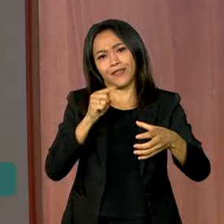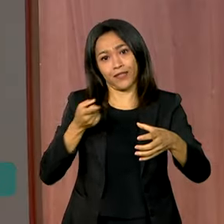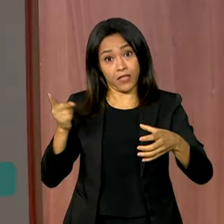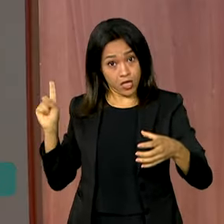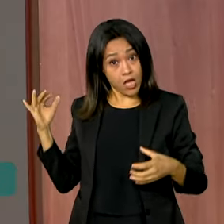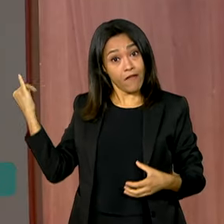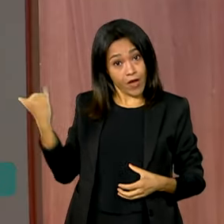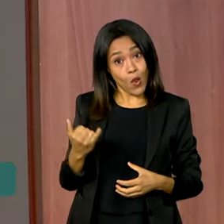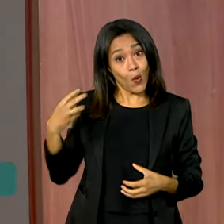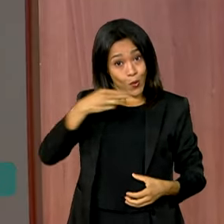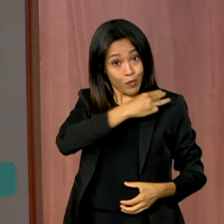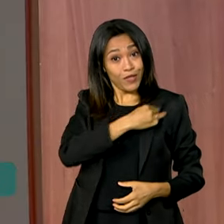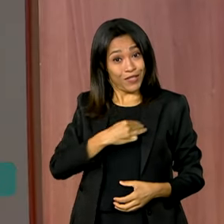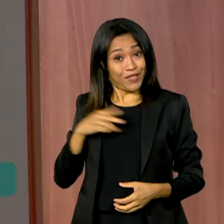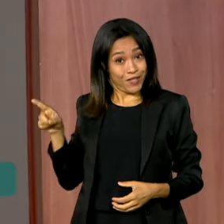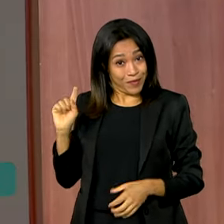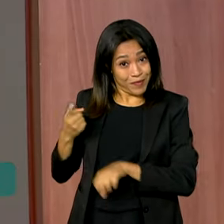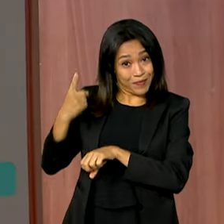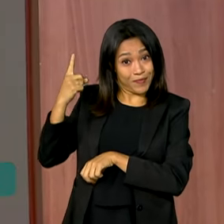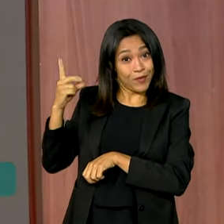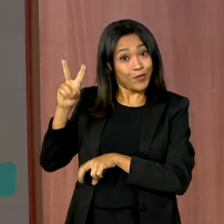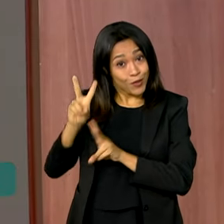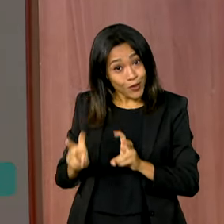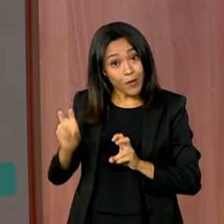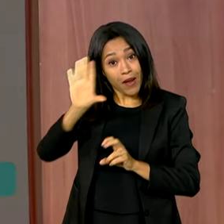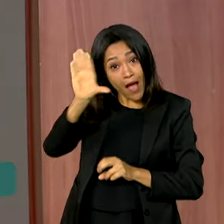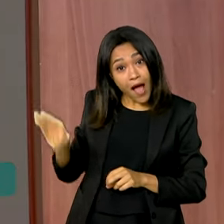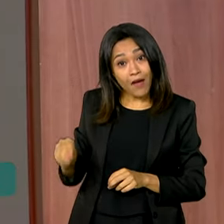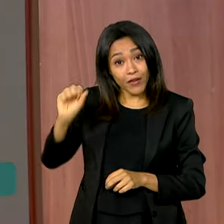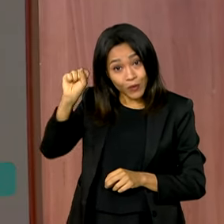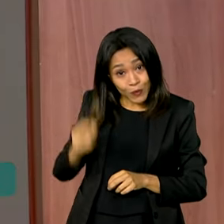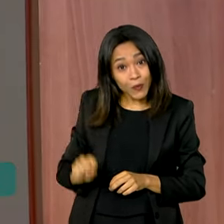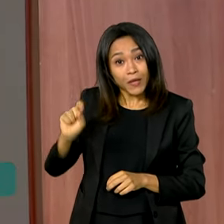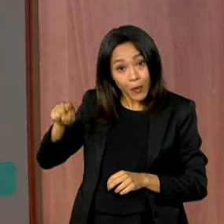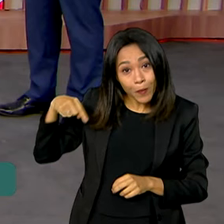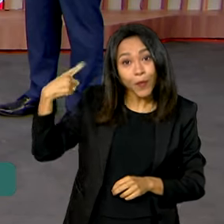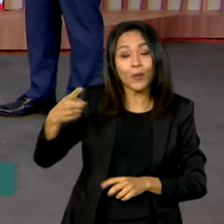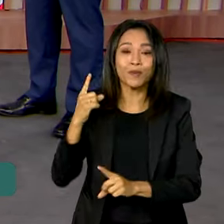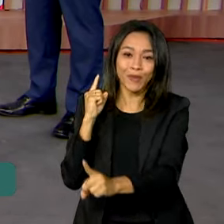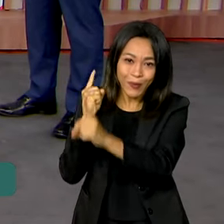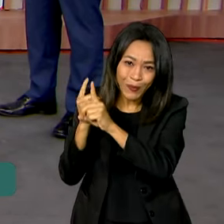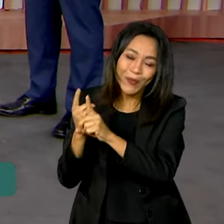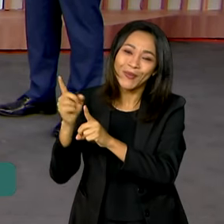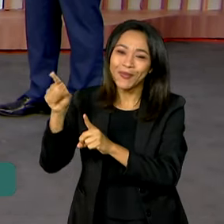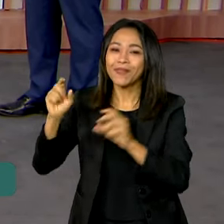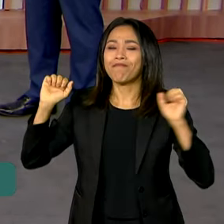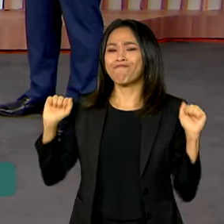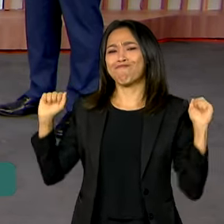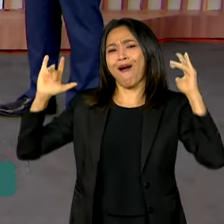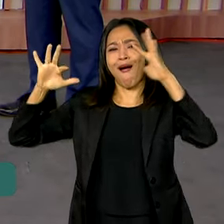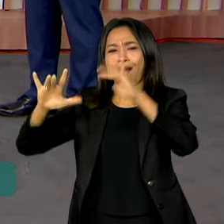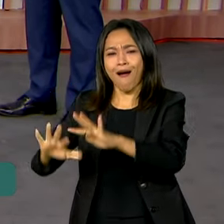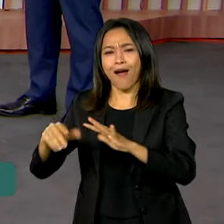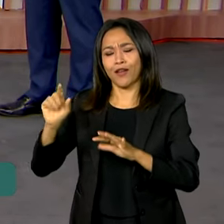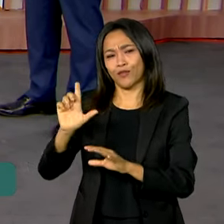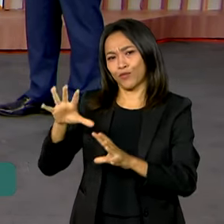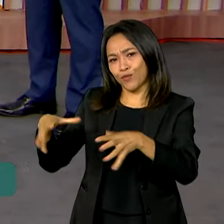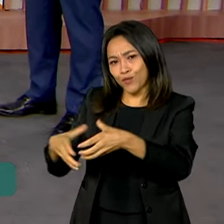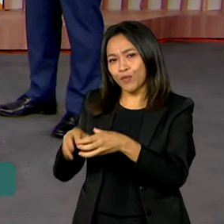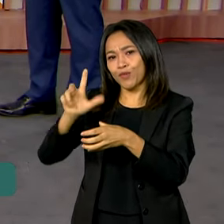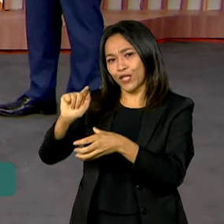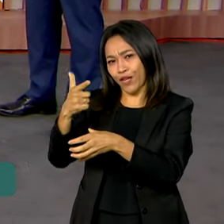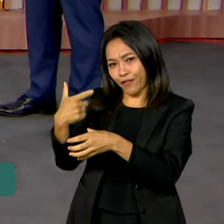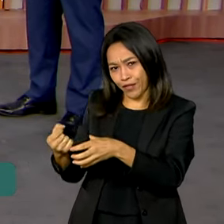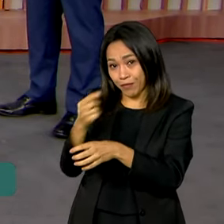uma notícia para a gente em primeira mão aí em relação à África do Sul, que vai ser o próximo país que vai sediar o G20, que vai comandar o G20